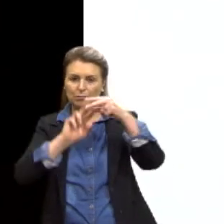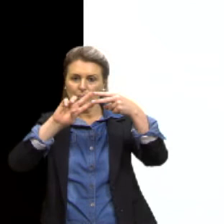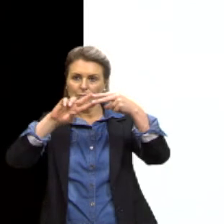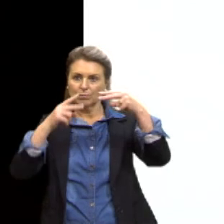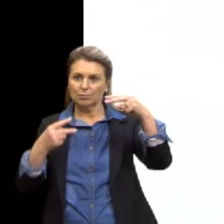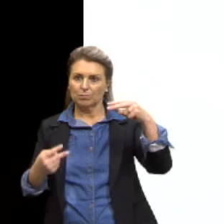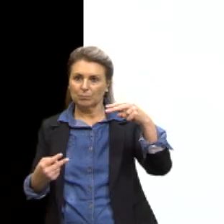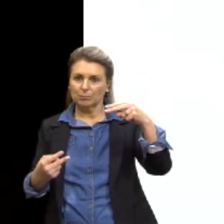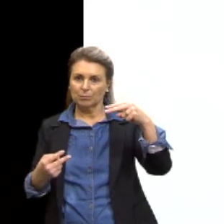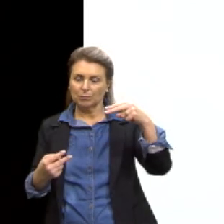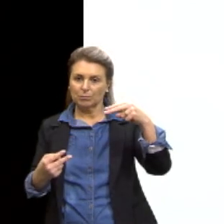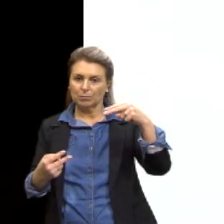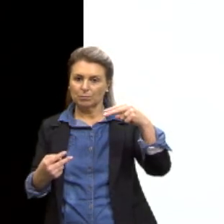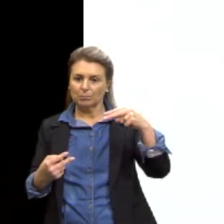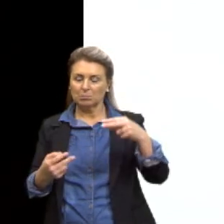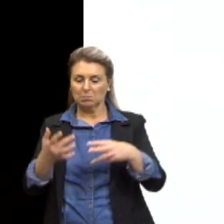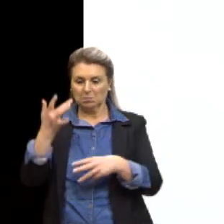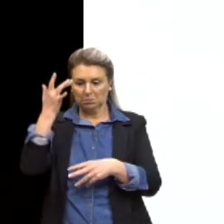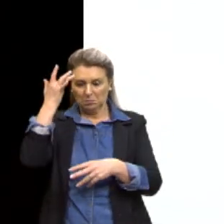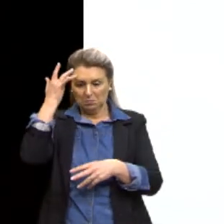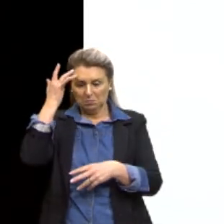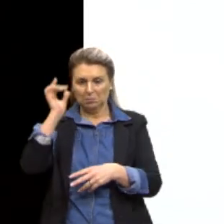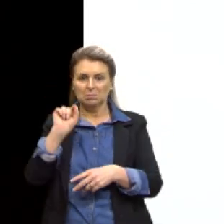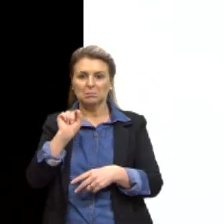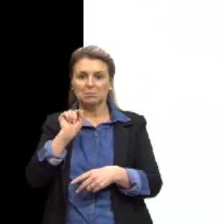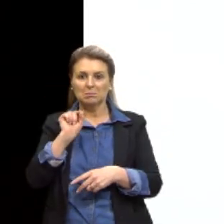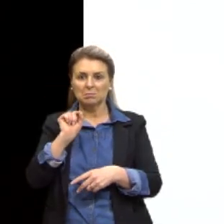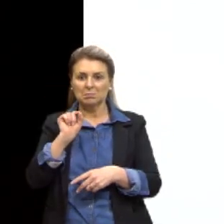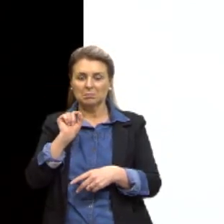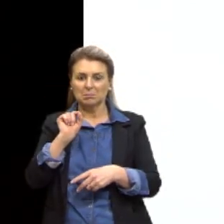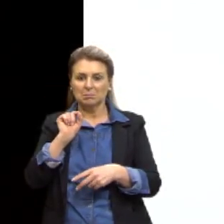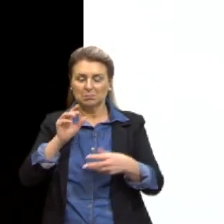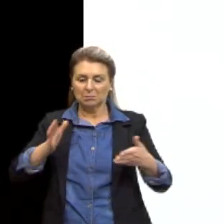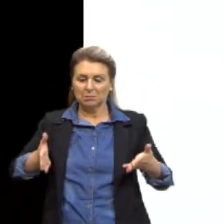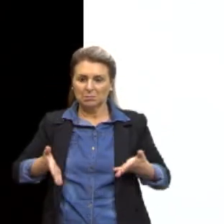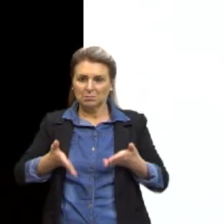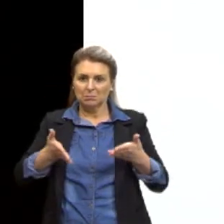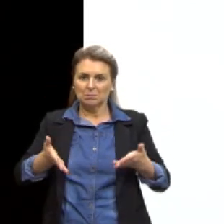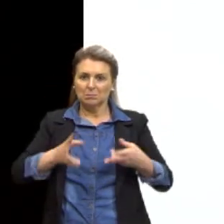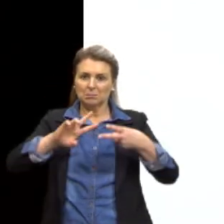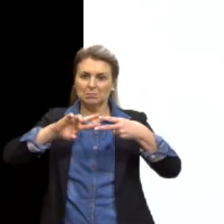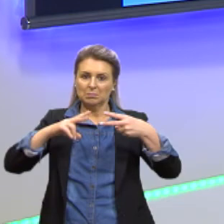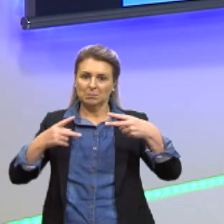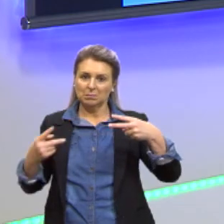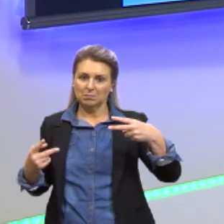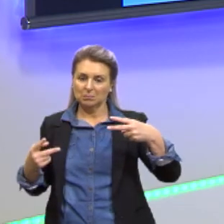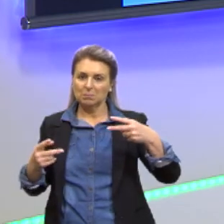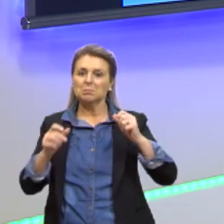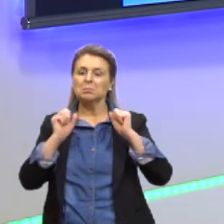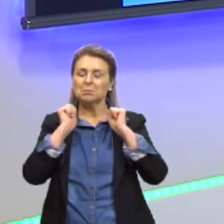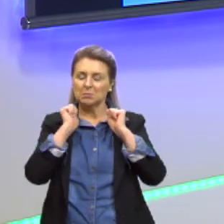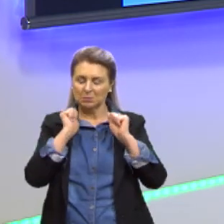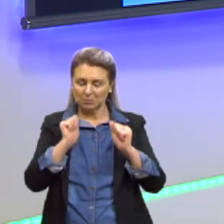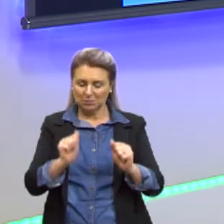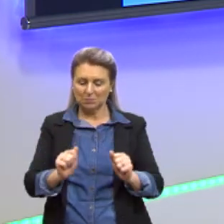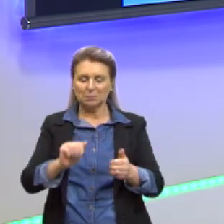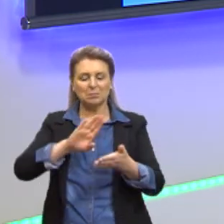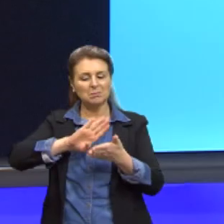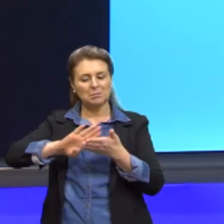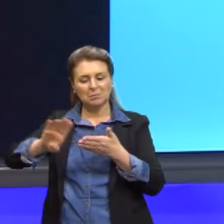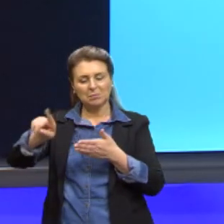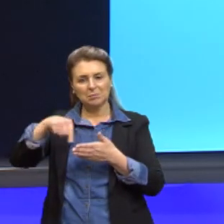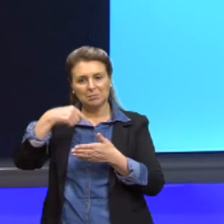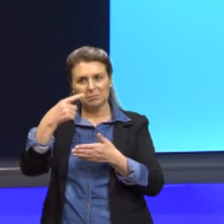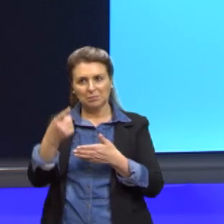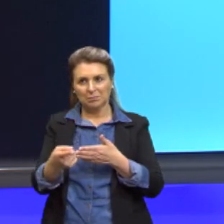Bom, nem se vocês soubessem o que é terapia gênica, vocês podem claramente eliminar as outras questões, né?